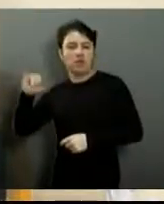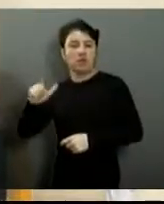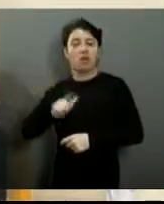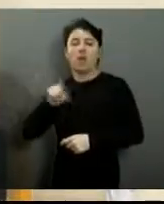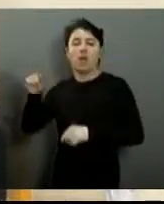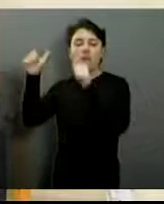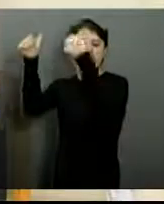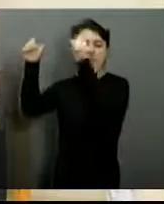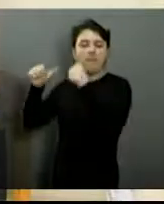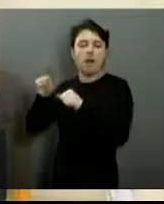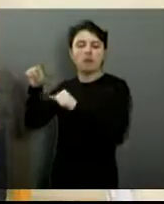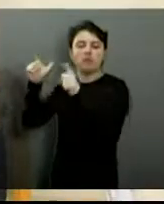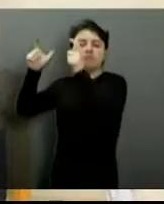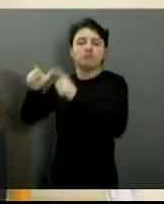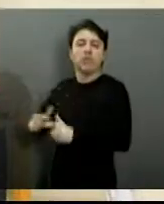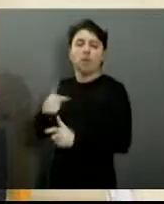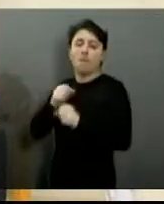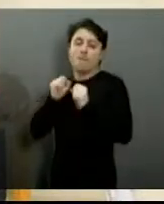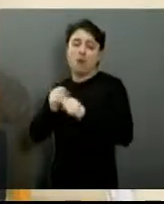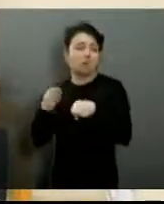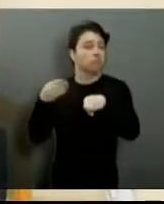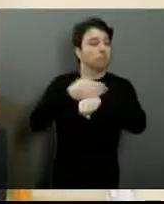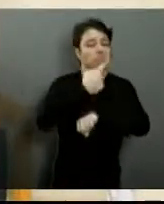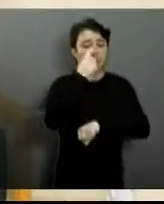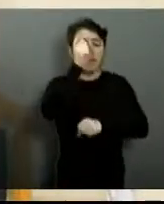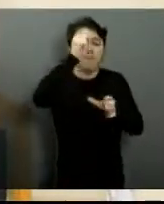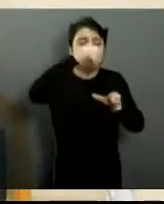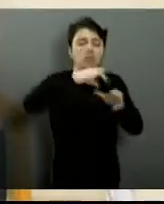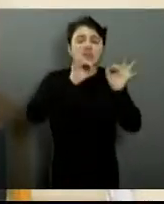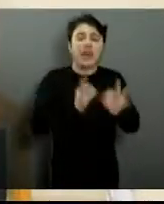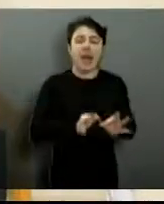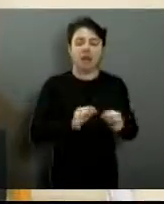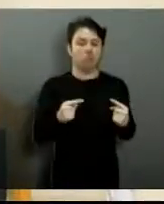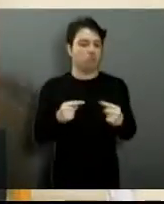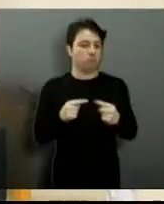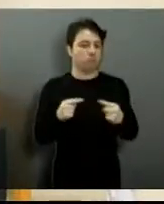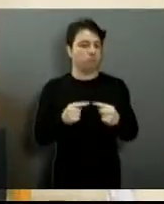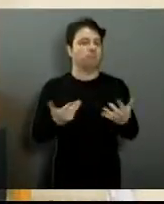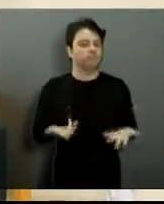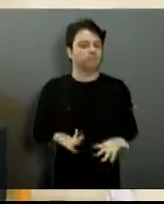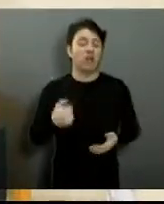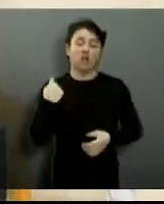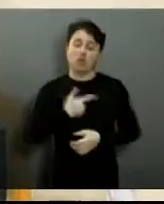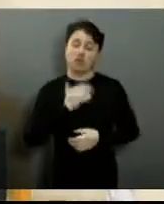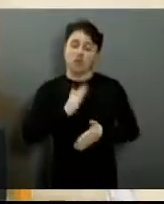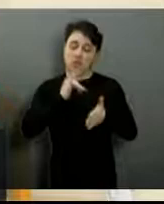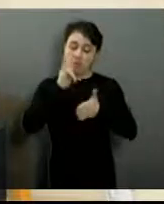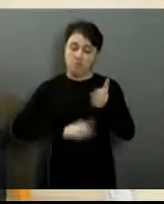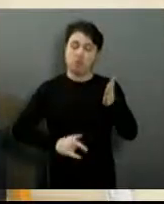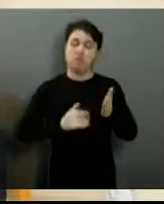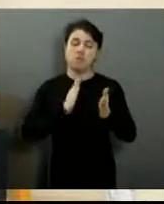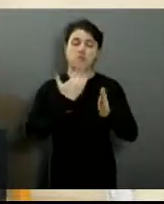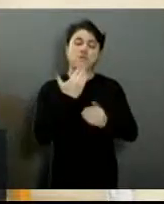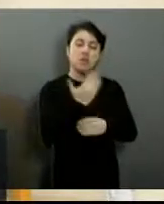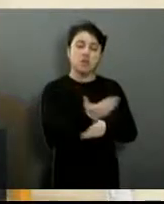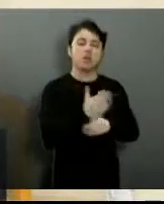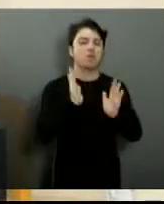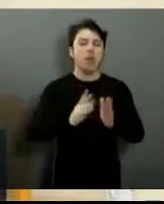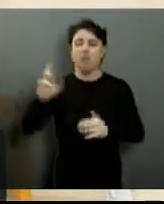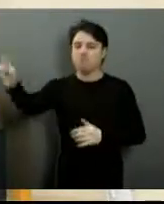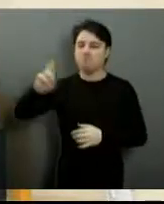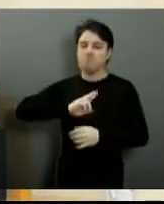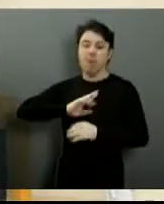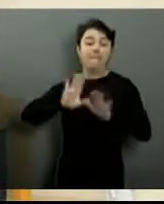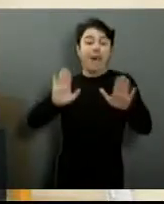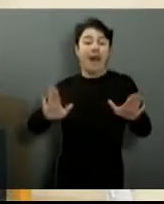próximo do bolsão para que a população consiga fazer o descarte regular do lixo. Nós fizemos essas indicações, tivemos respostas também, mas